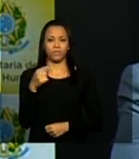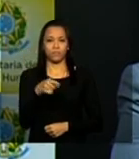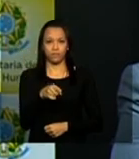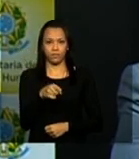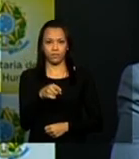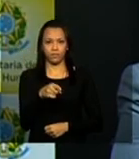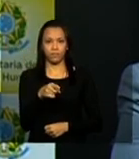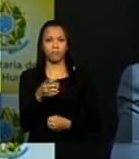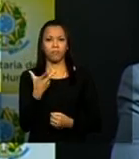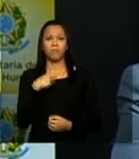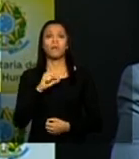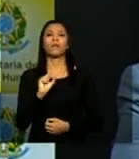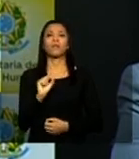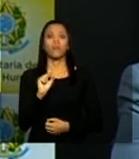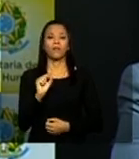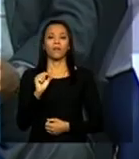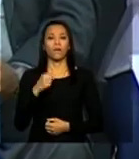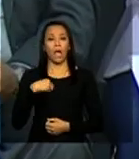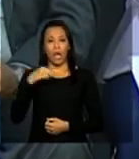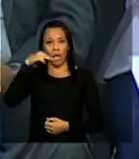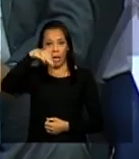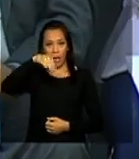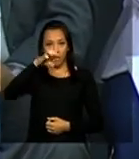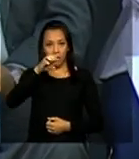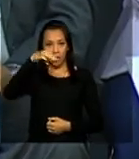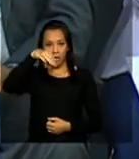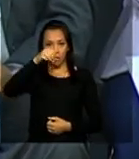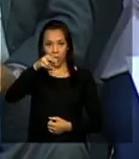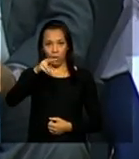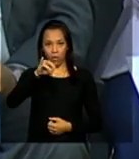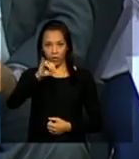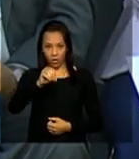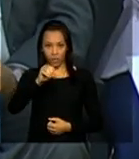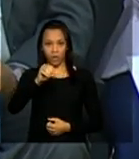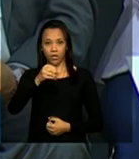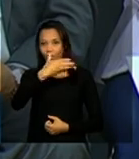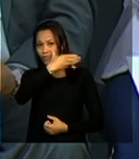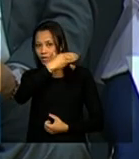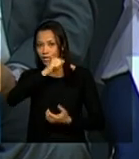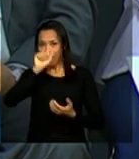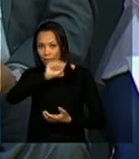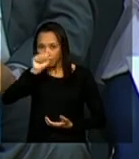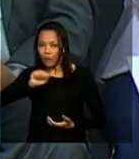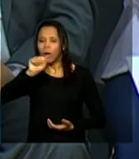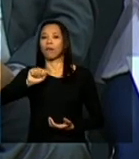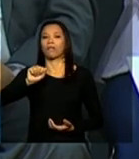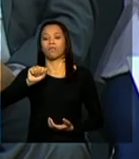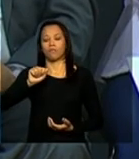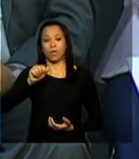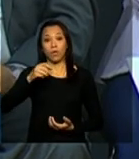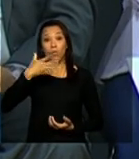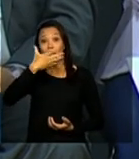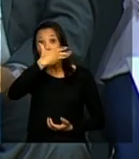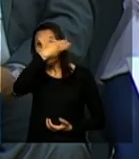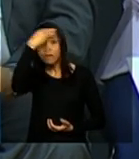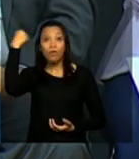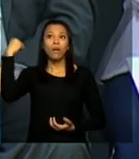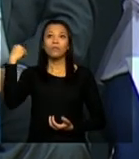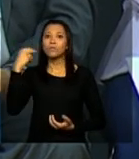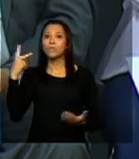para que a memória não se apague porque quando se apaga a memória